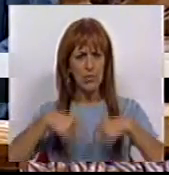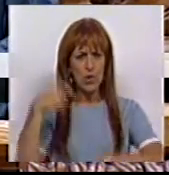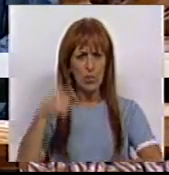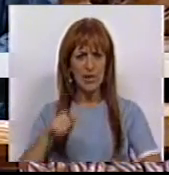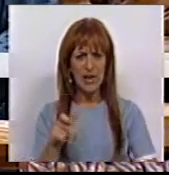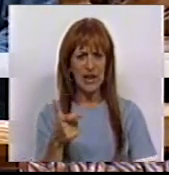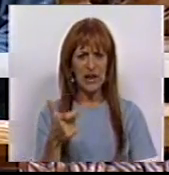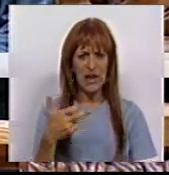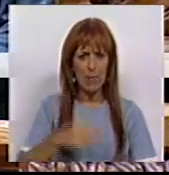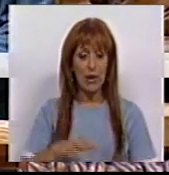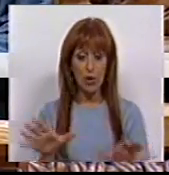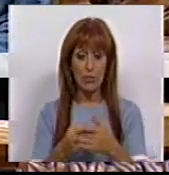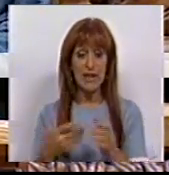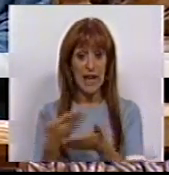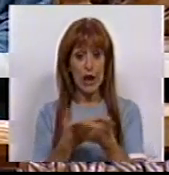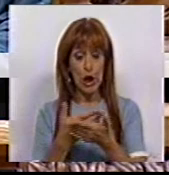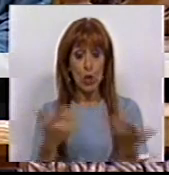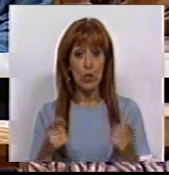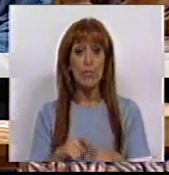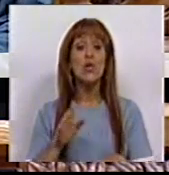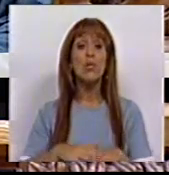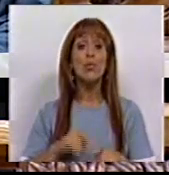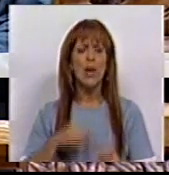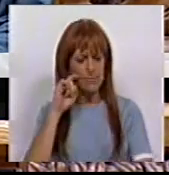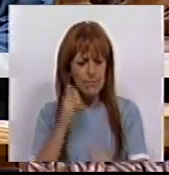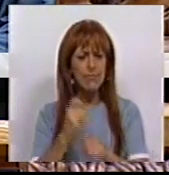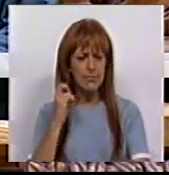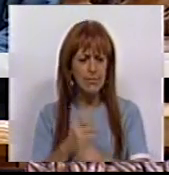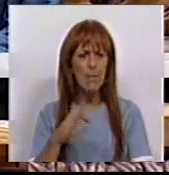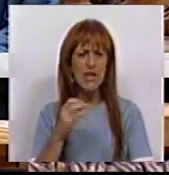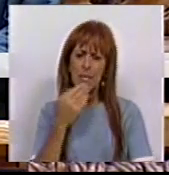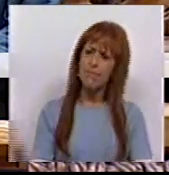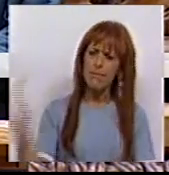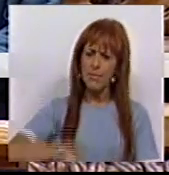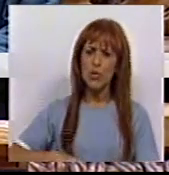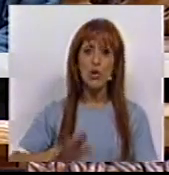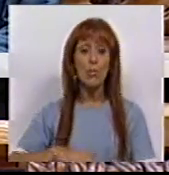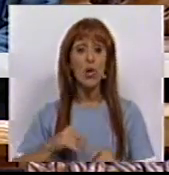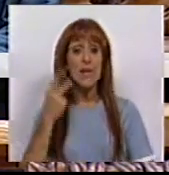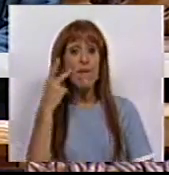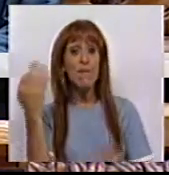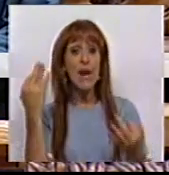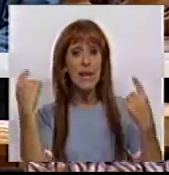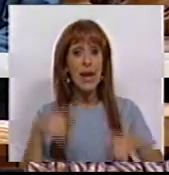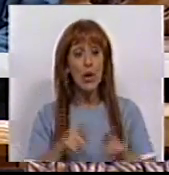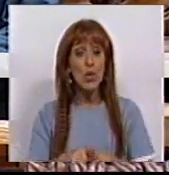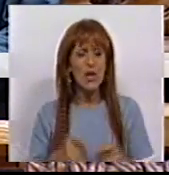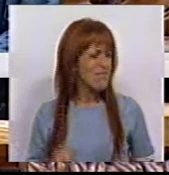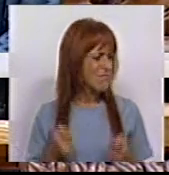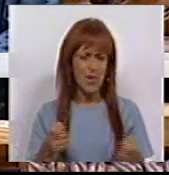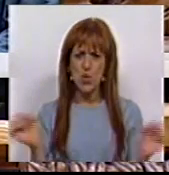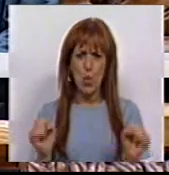Presidente da TAP na Comissão de Economia, fruto da insistência do PCP, face ao que se tem verificado com o